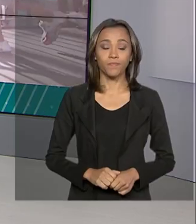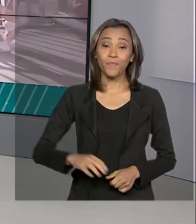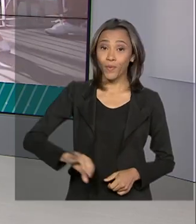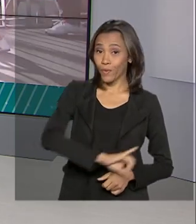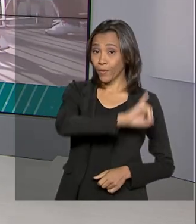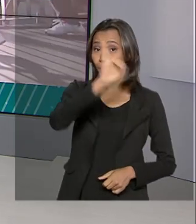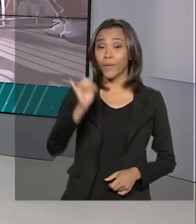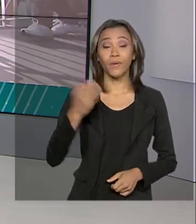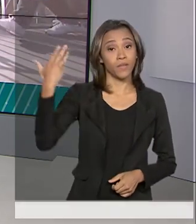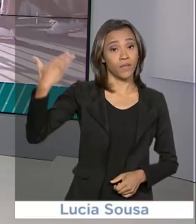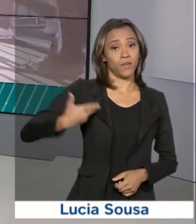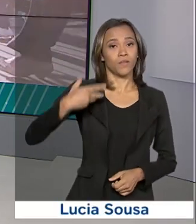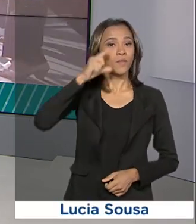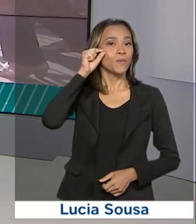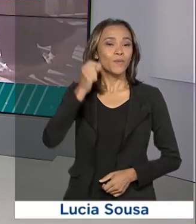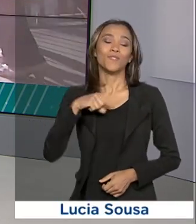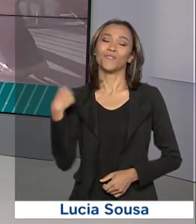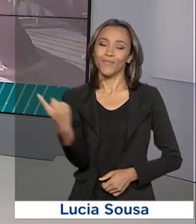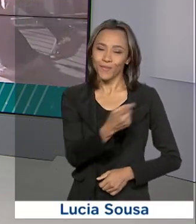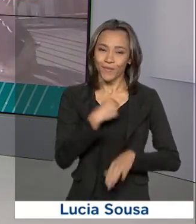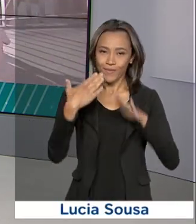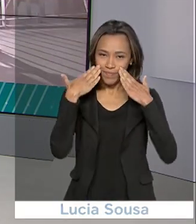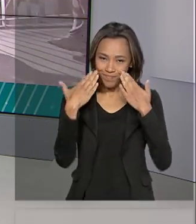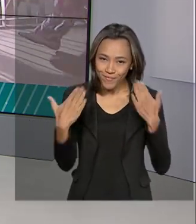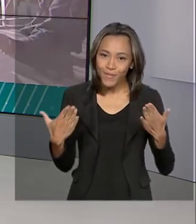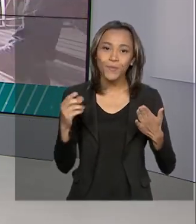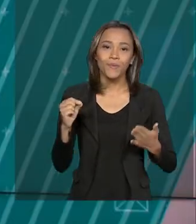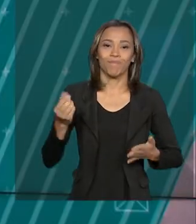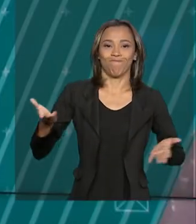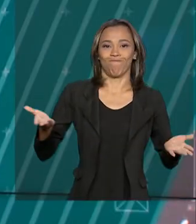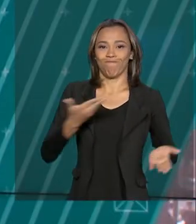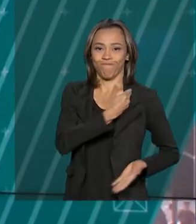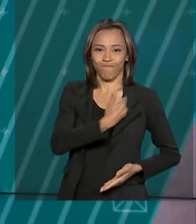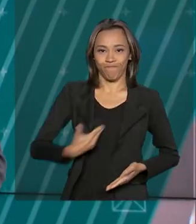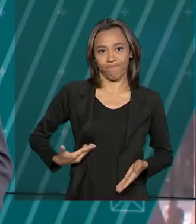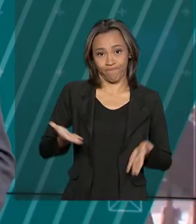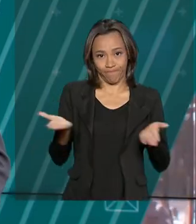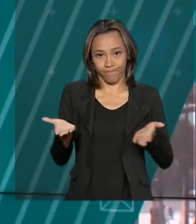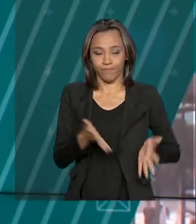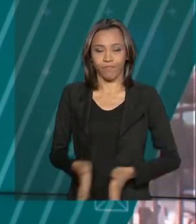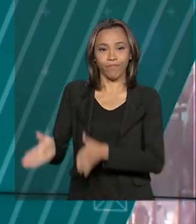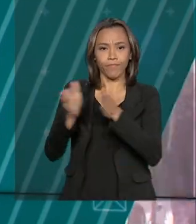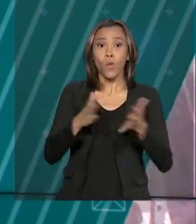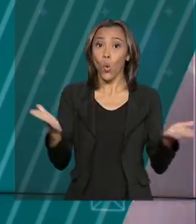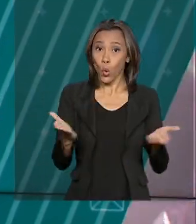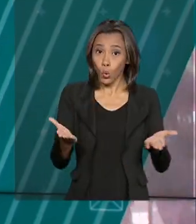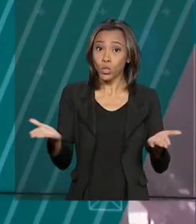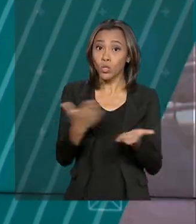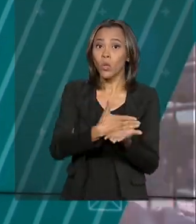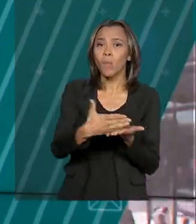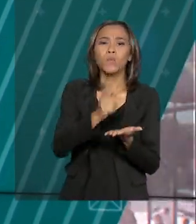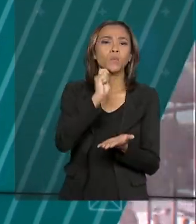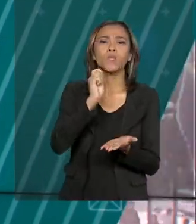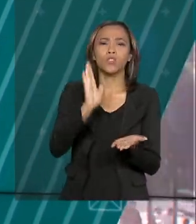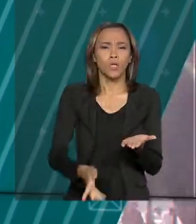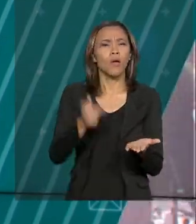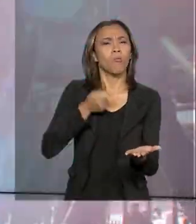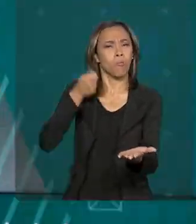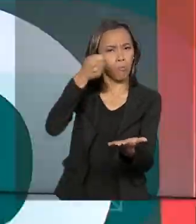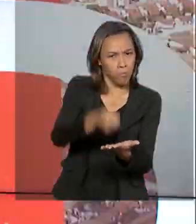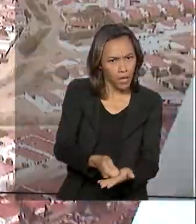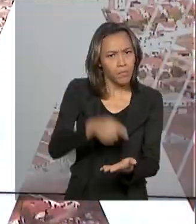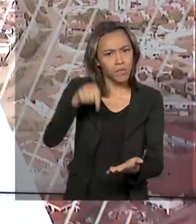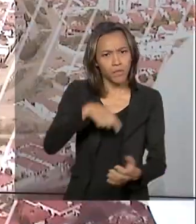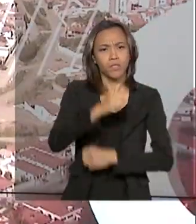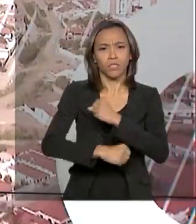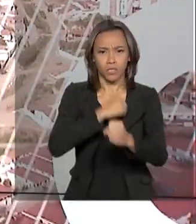Olá, sou o Roberto Camargo e já estamos no ar com o governo agora. Começa hoje o pagamento do primeiro Bolsa Família do Ano.